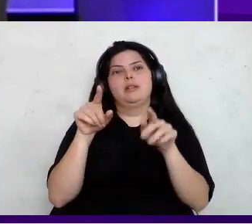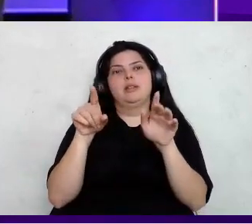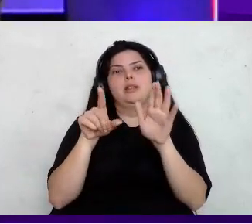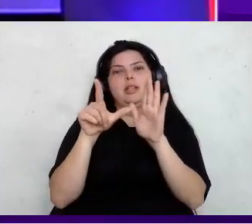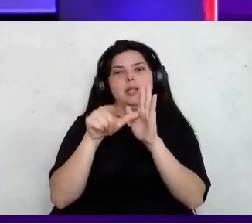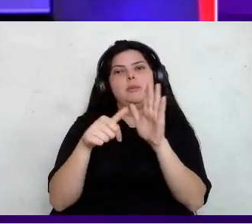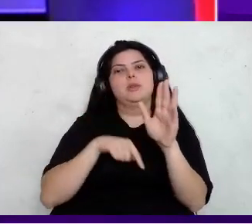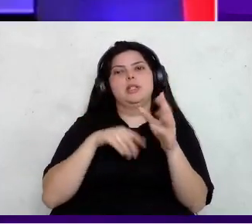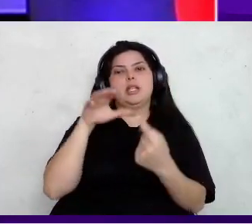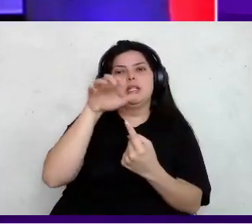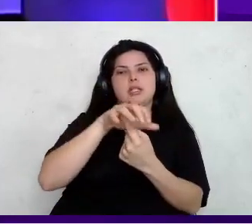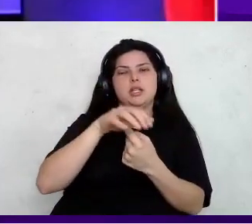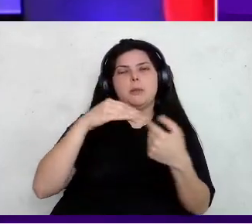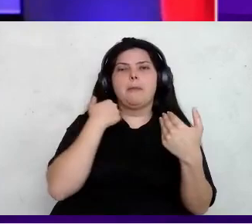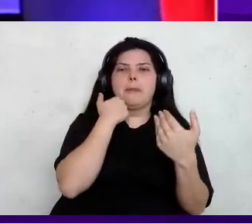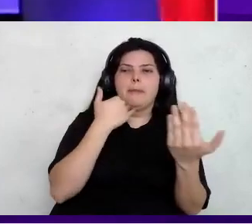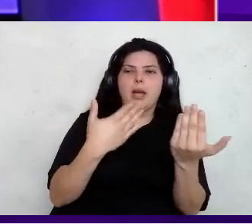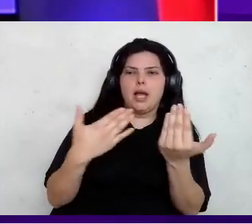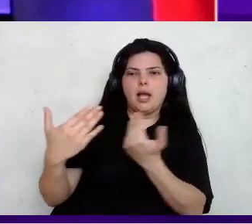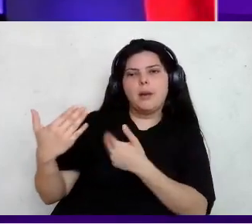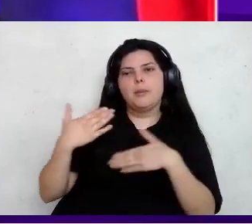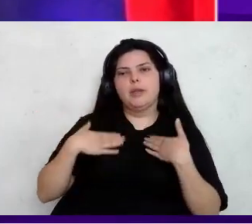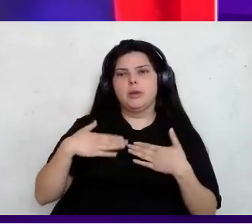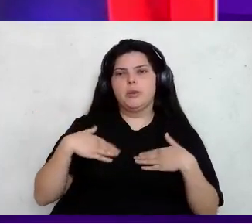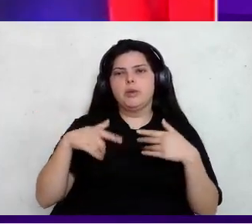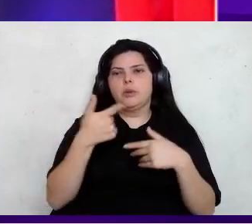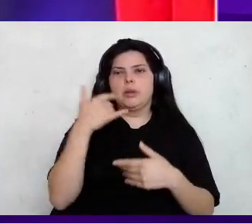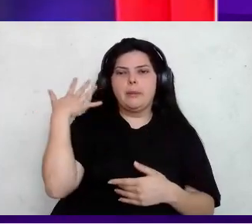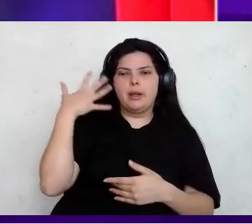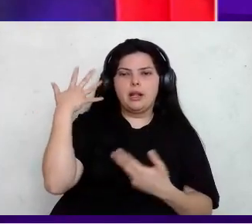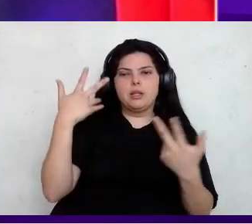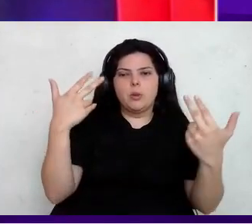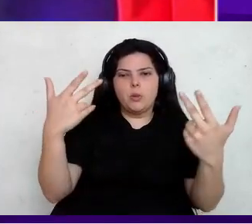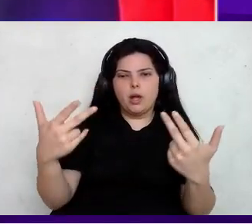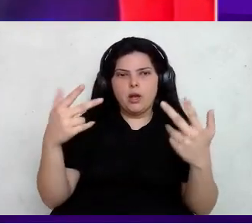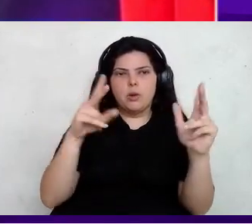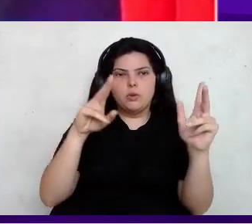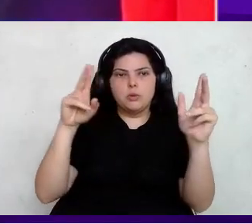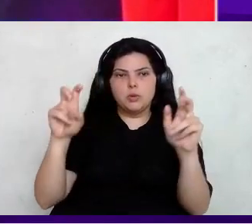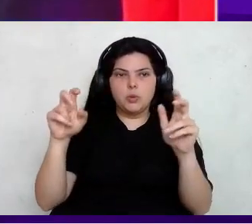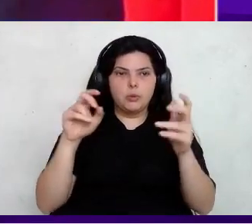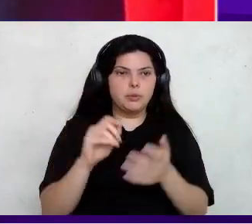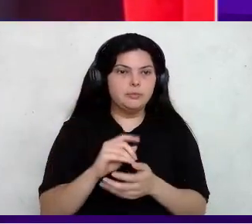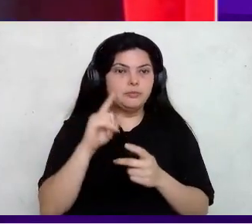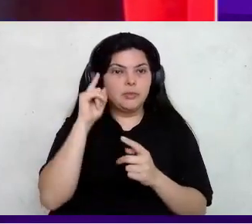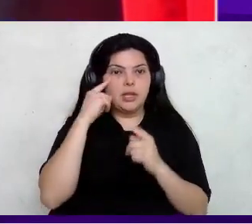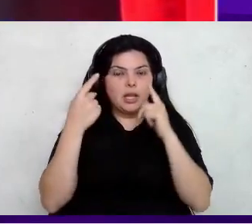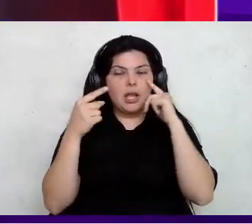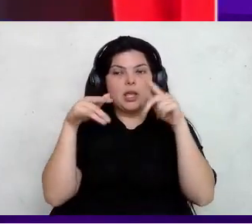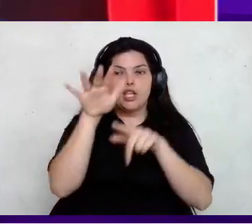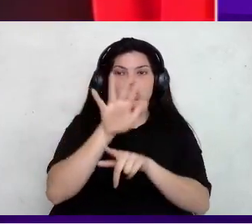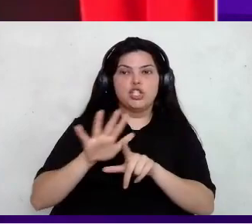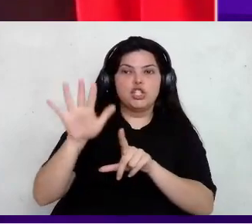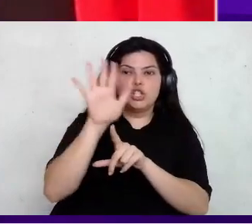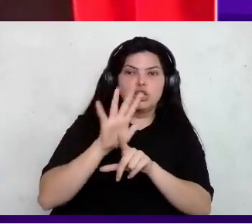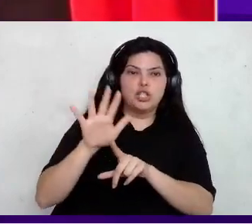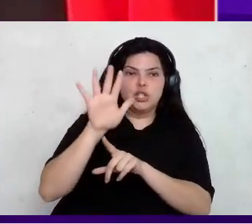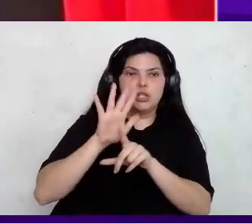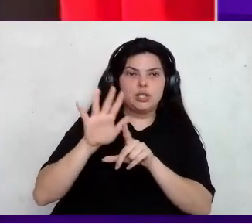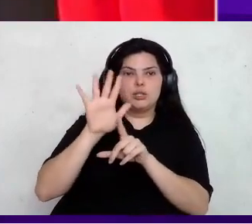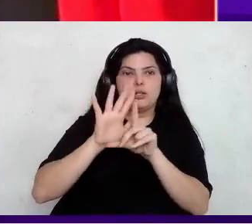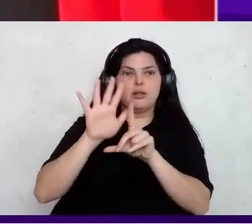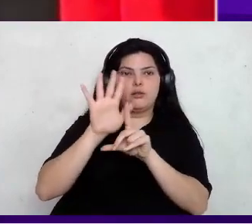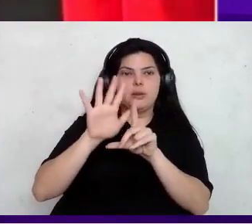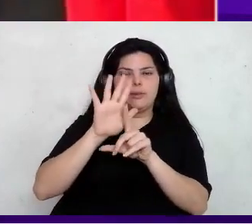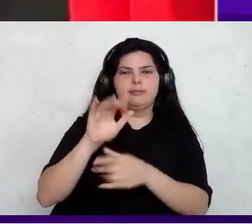podemos bater um papo com mais calma. Tem outras palestras também sobre o tema e a ideia é essa, dar uma visão geral aí da plataforma. Tem muito